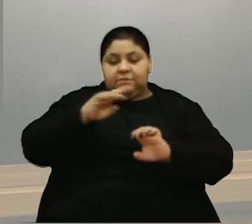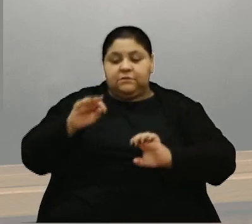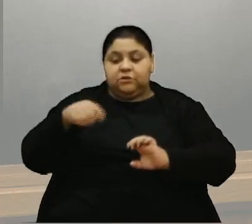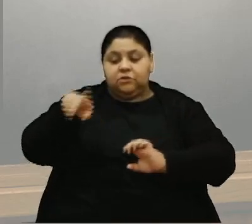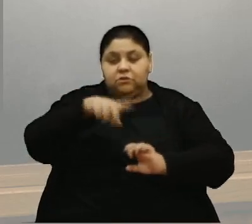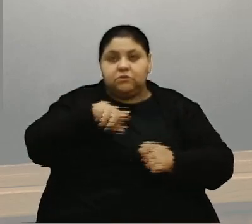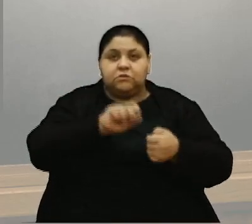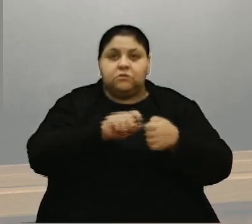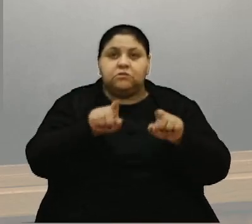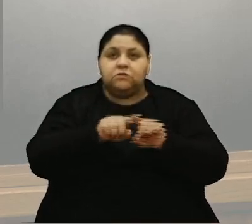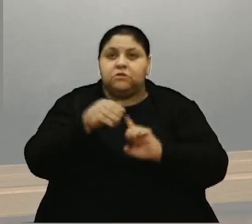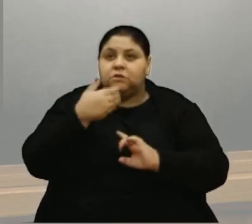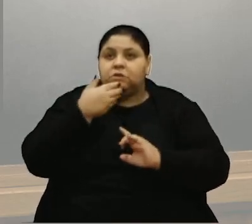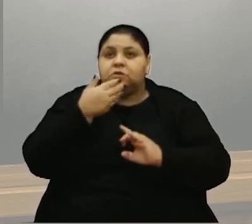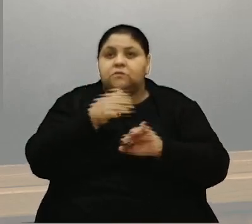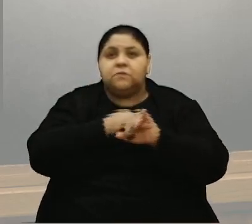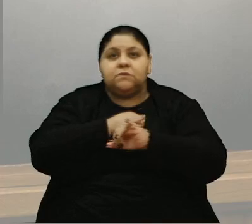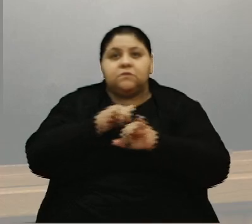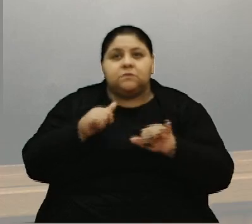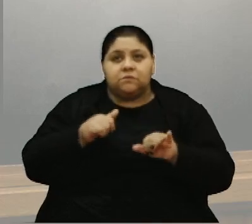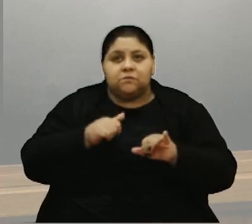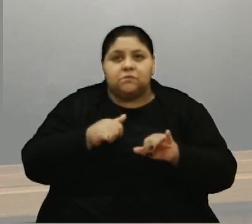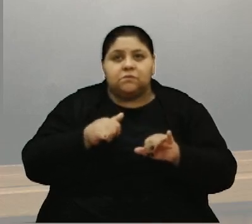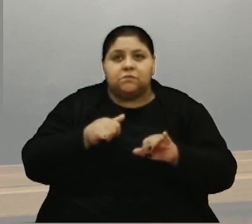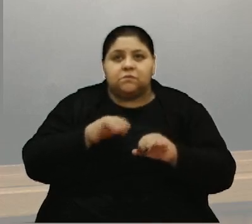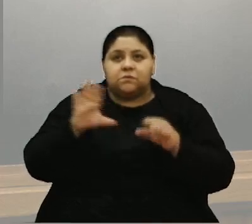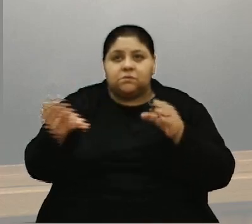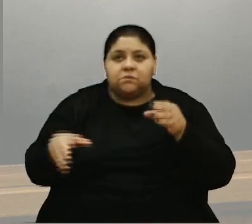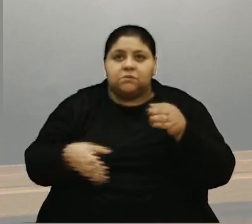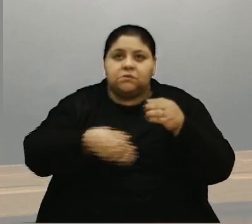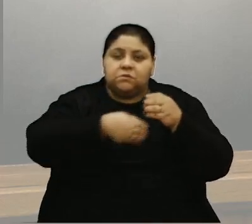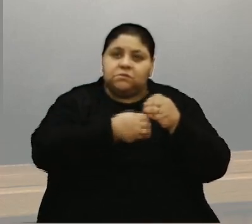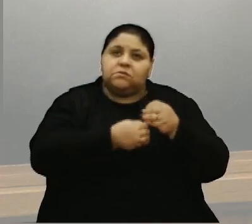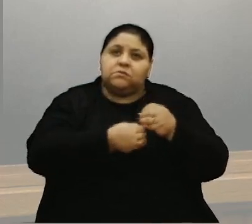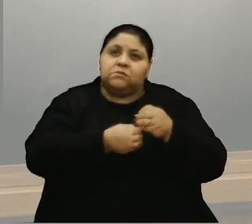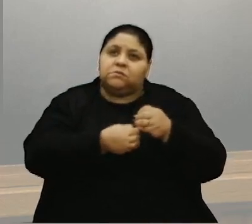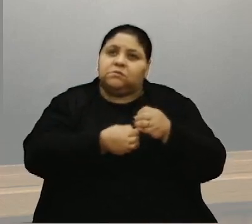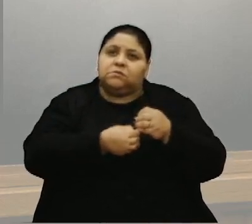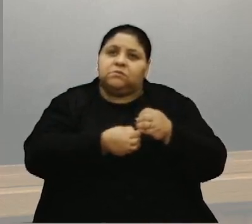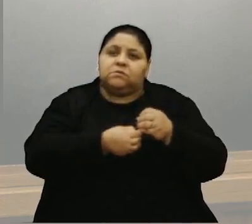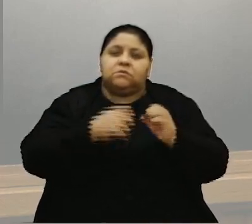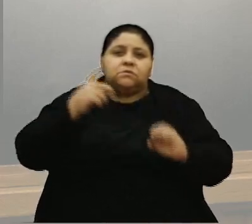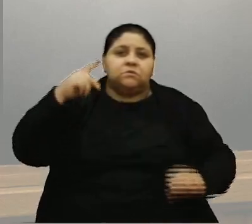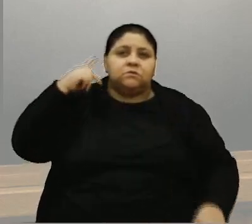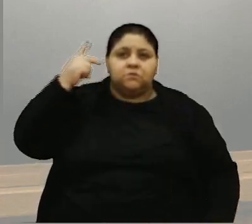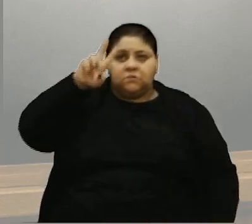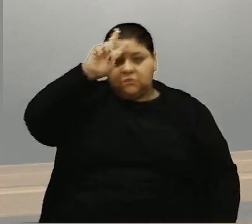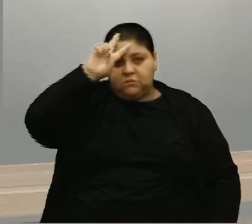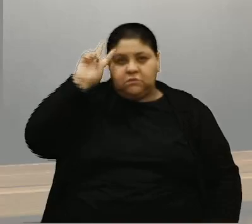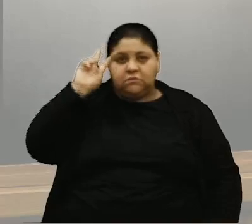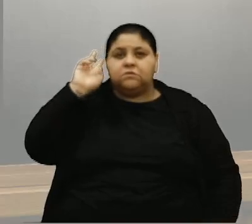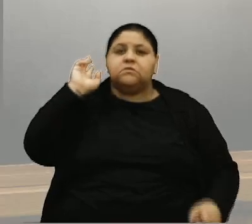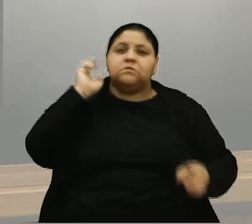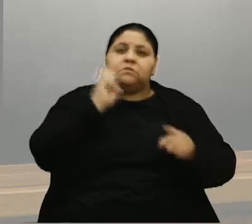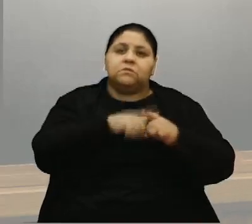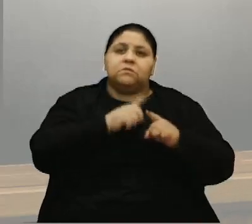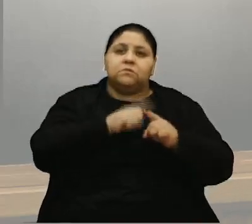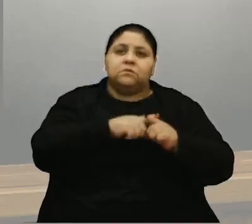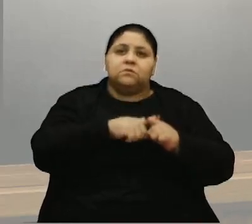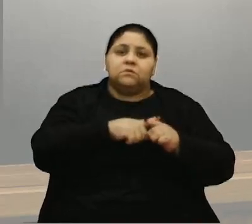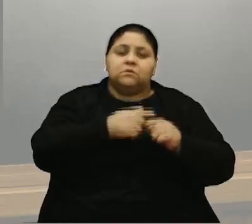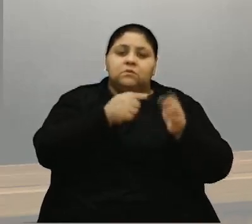façamos também um pedido de informação para complementar este do vereador Velocino, porque muitas outras